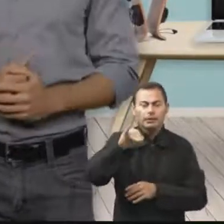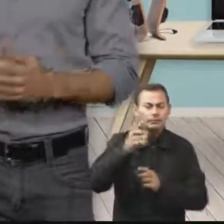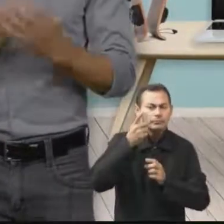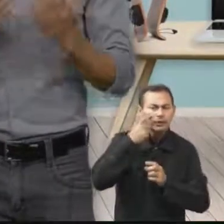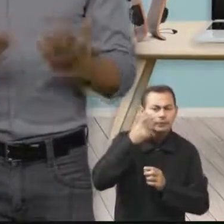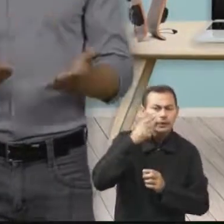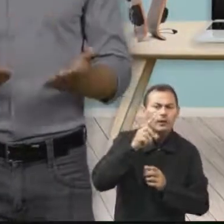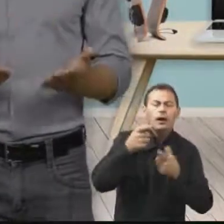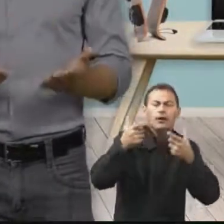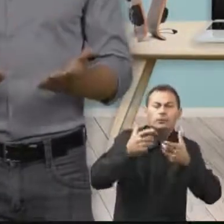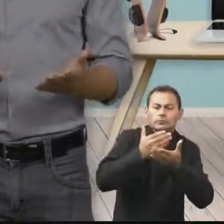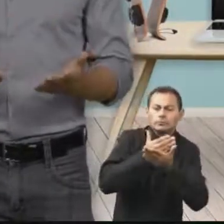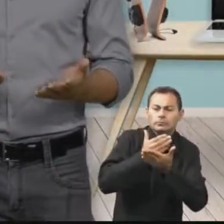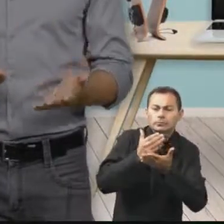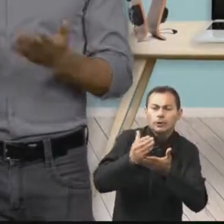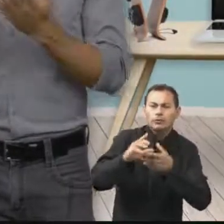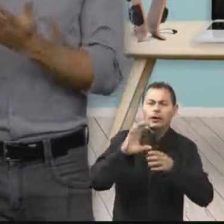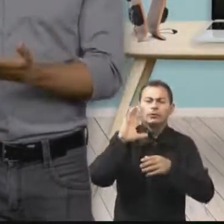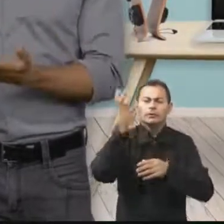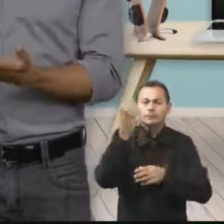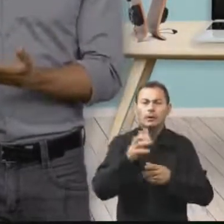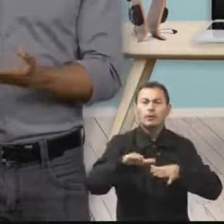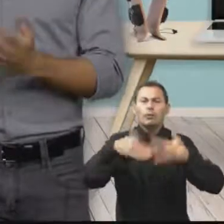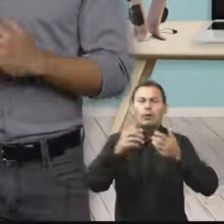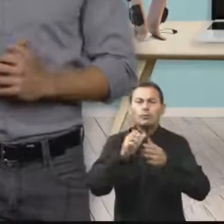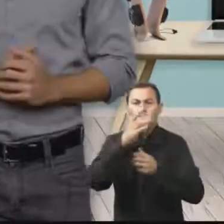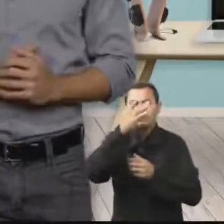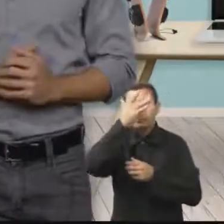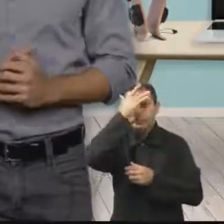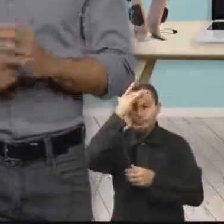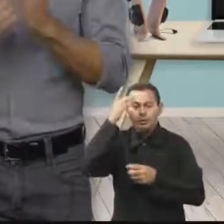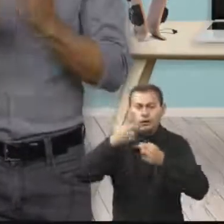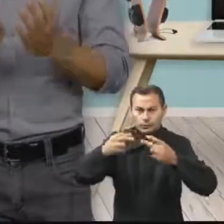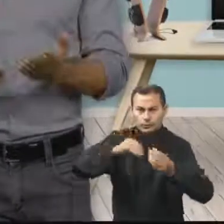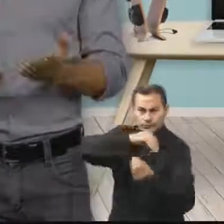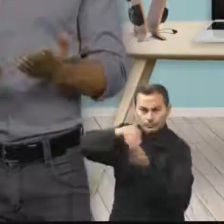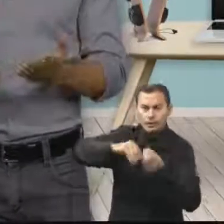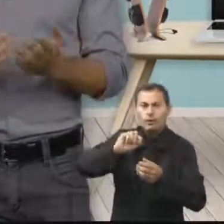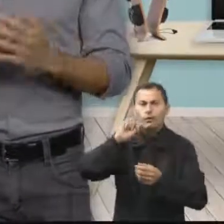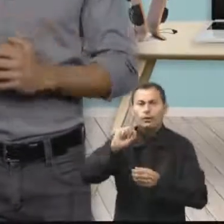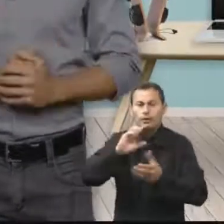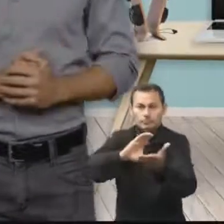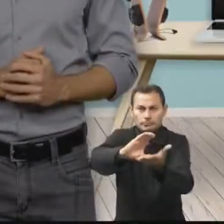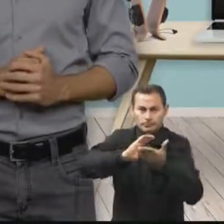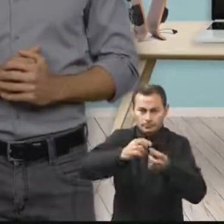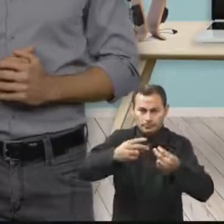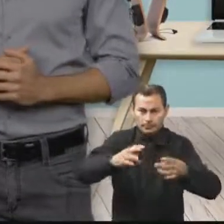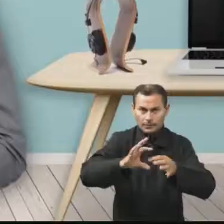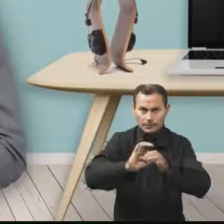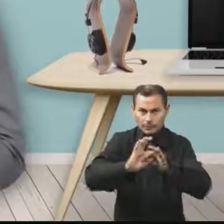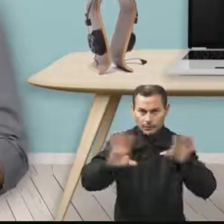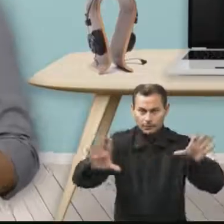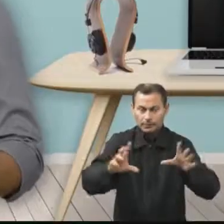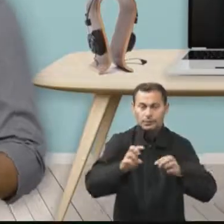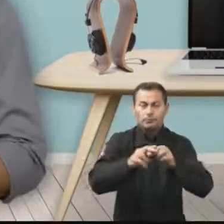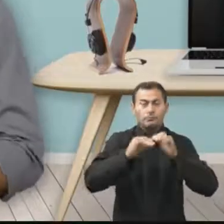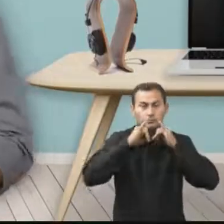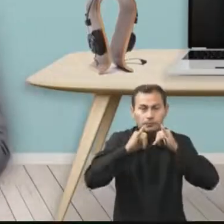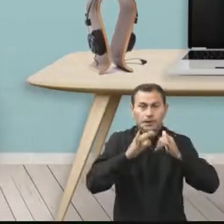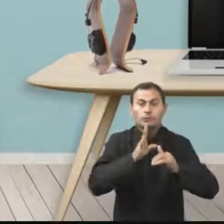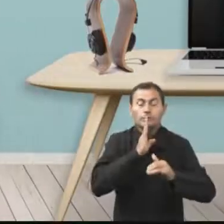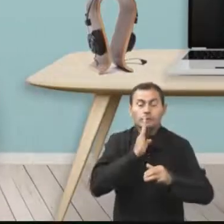identificar onde a situação se passa, quais agentes estão envolvidos e quais são os recursos disponíveis. Com essas